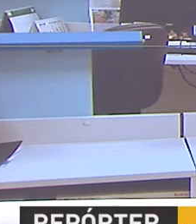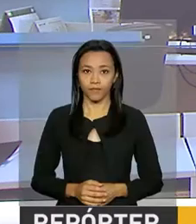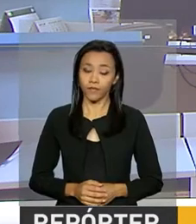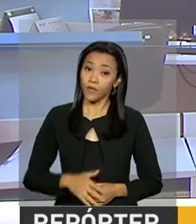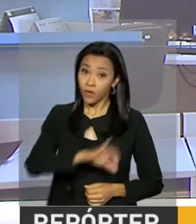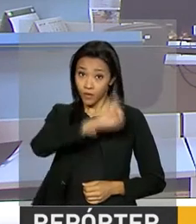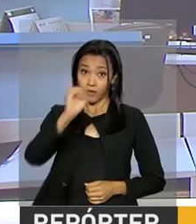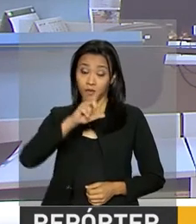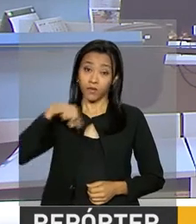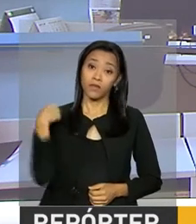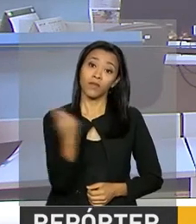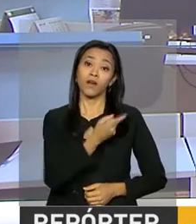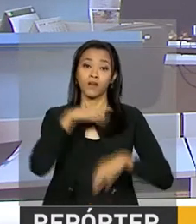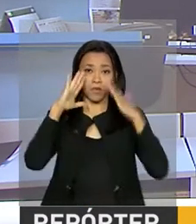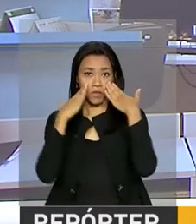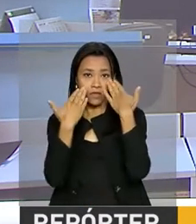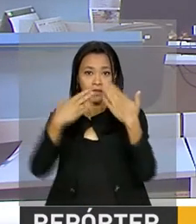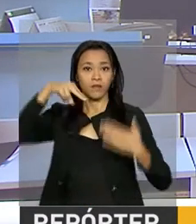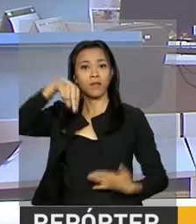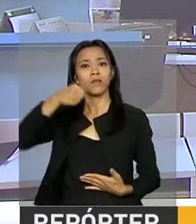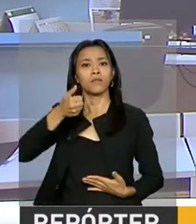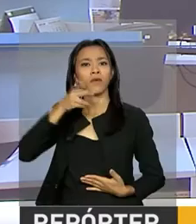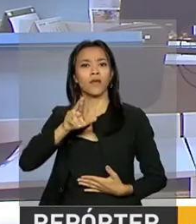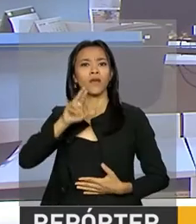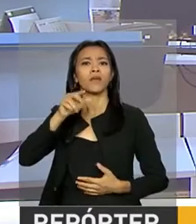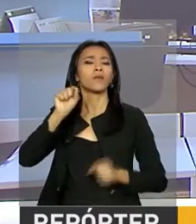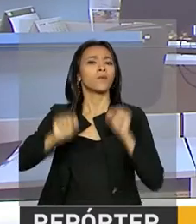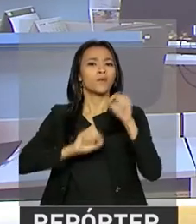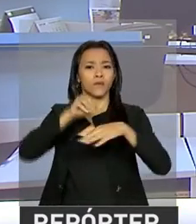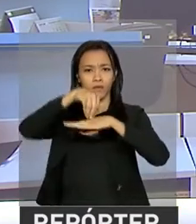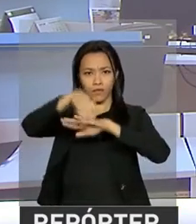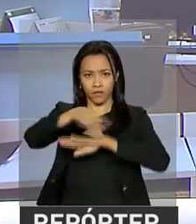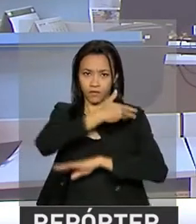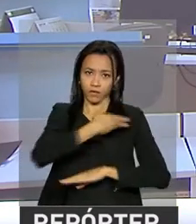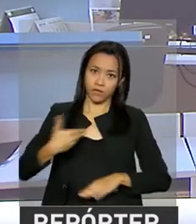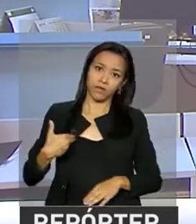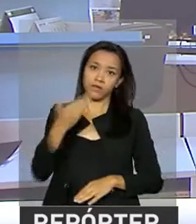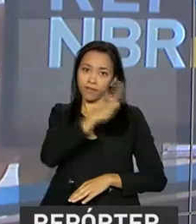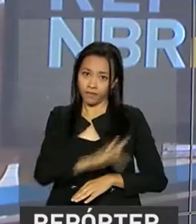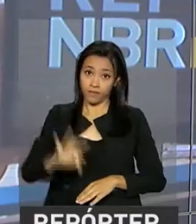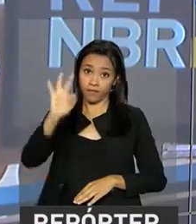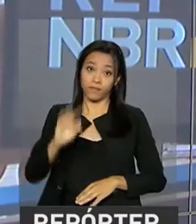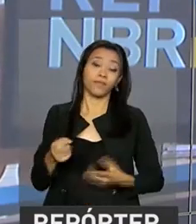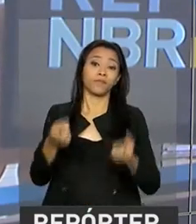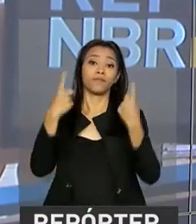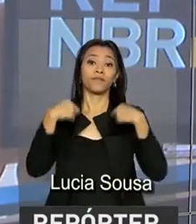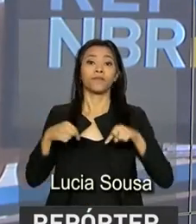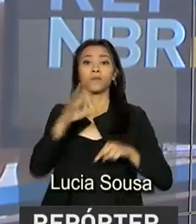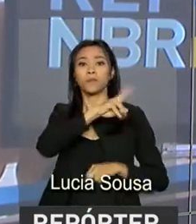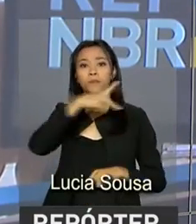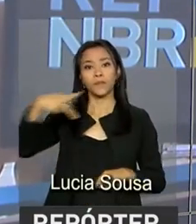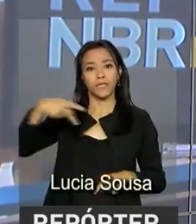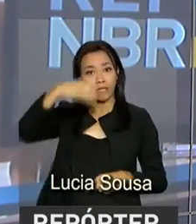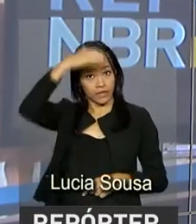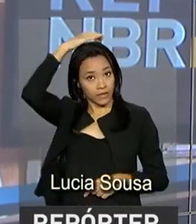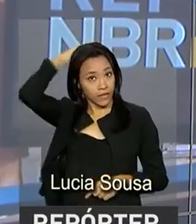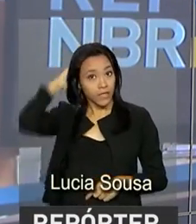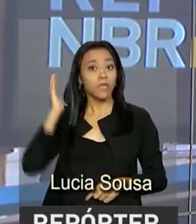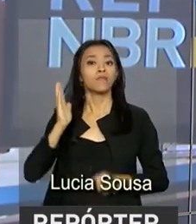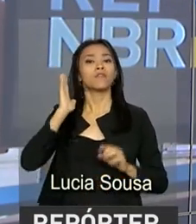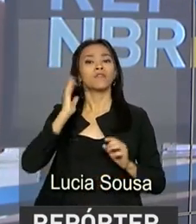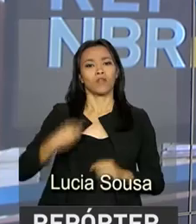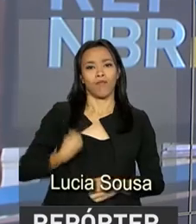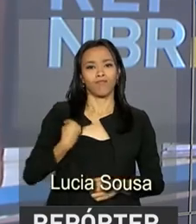Olá, estamos de volta com mais uma edição do Repórter NBR e as notícias do governo federal. O presidente Michel Temer está em São